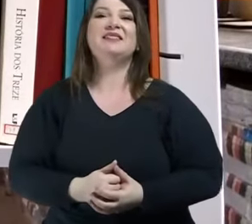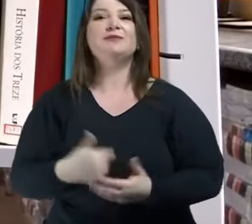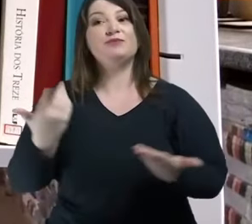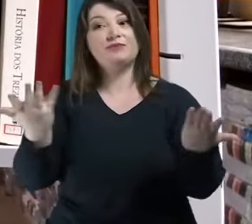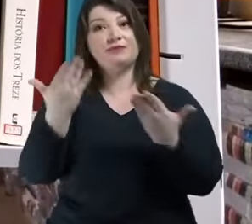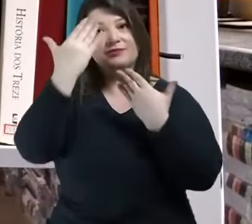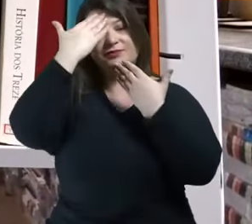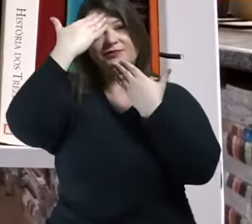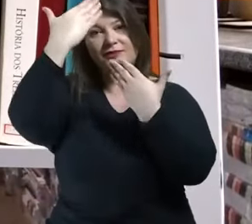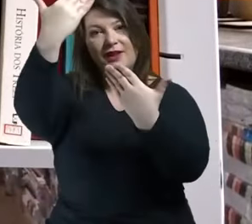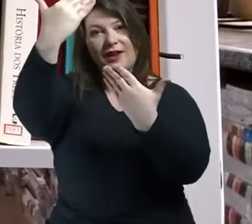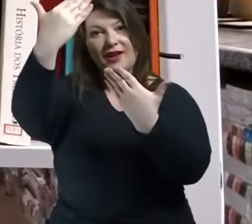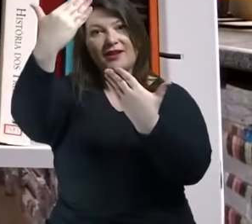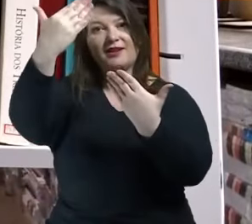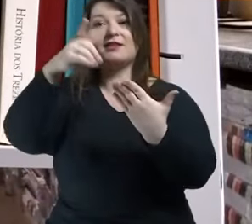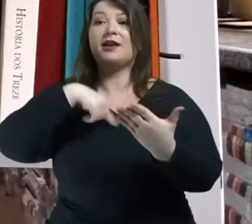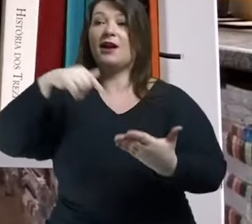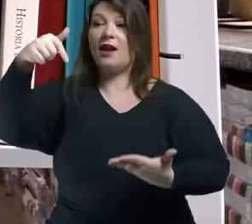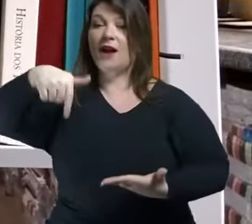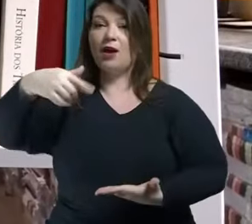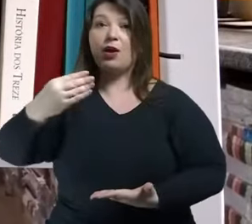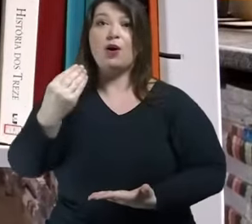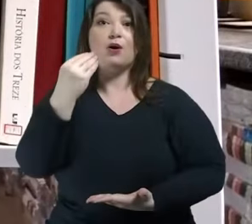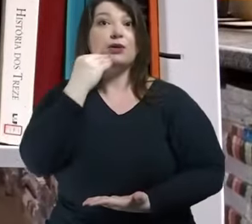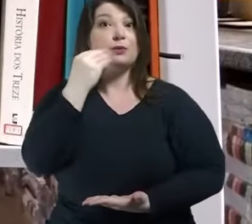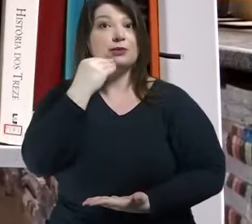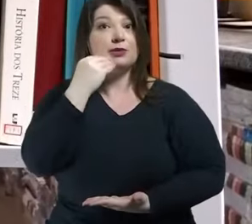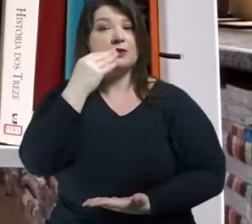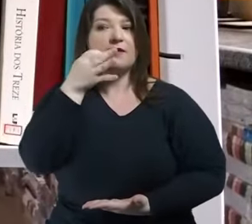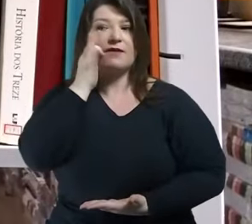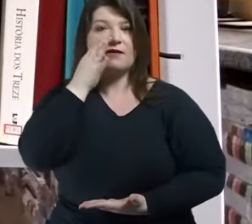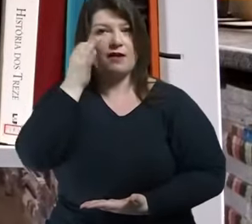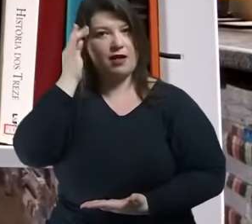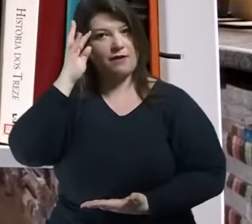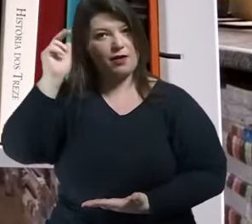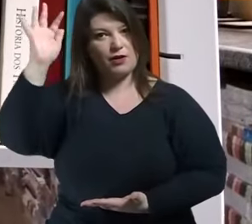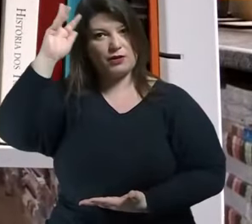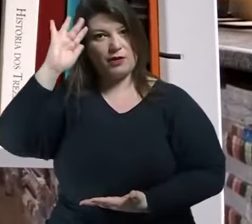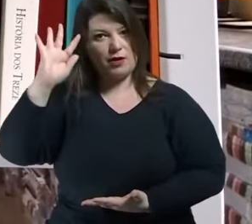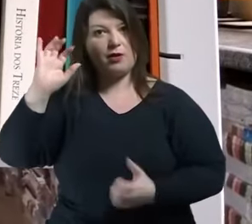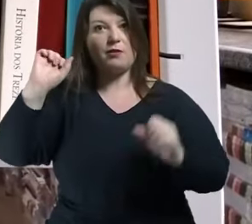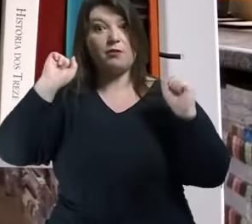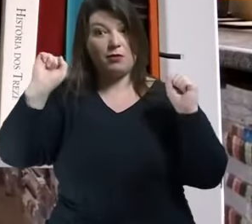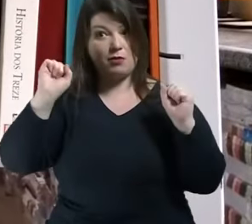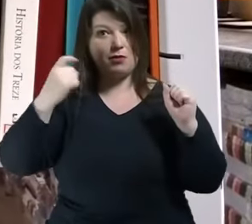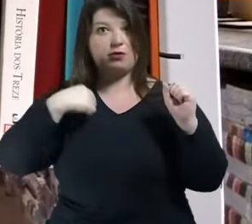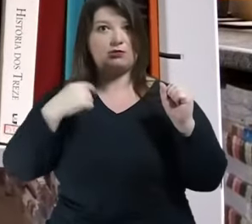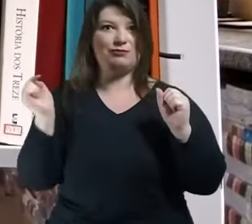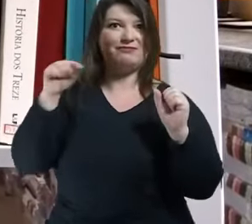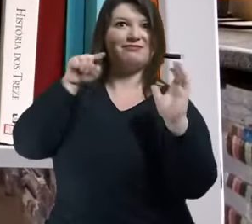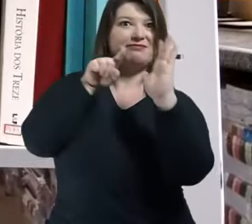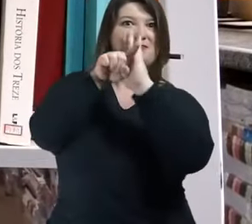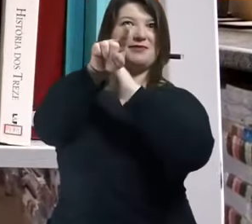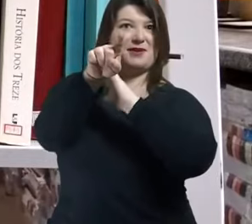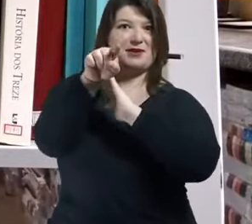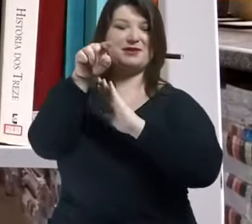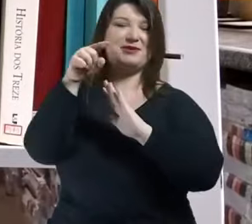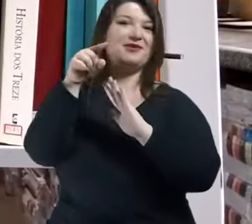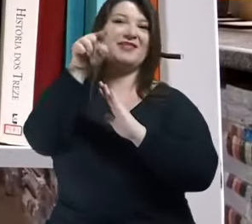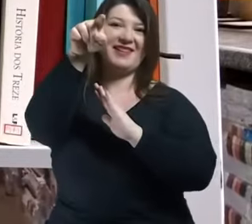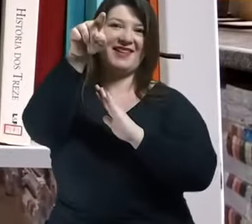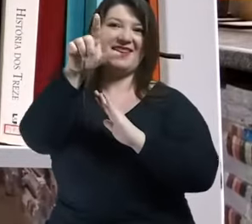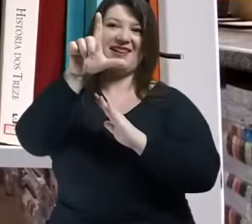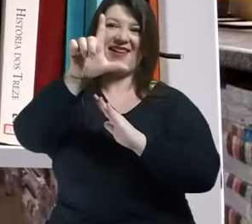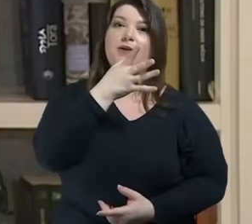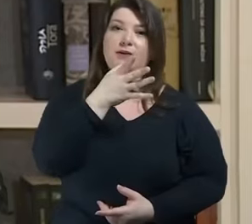pela grande oportunidade que o café filosófico me dá de poder trazer uma questão aqui a esse grande pensador que é Leandro Karnal